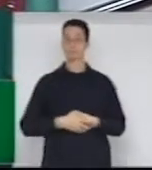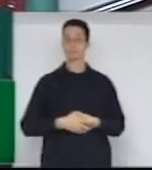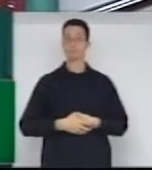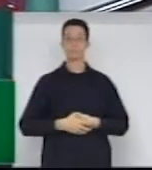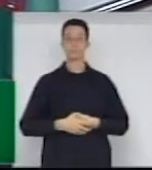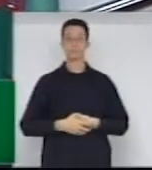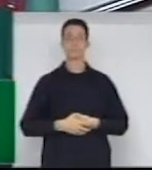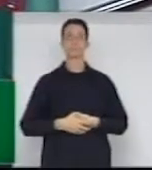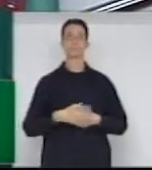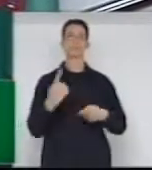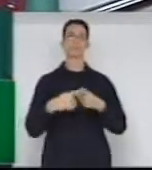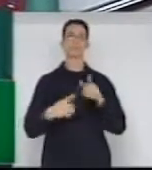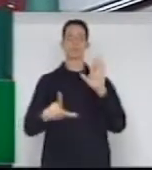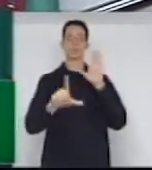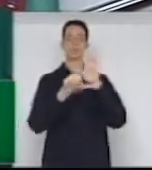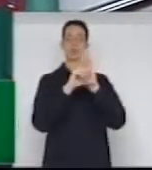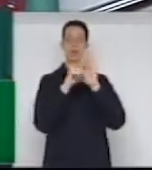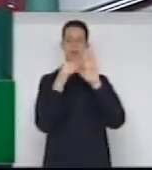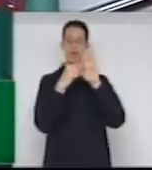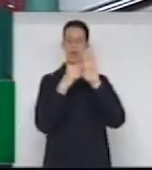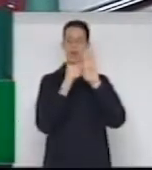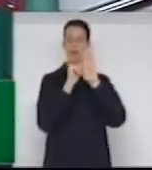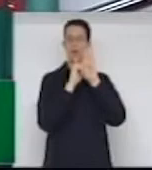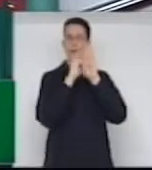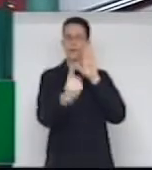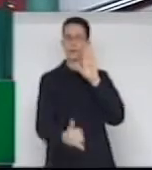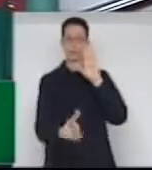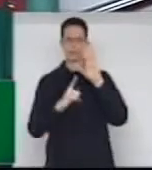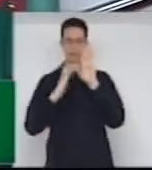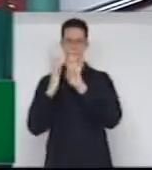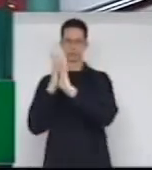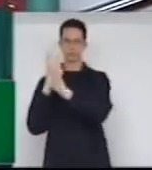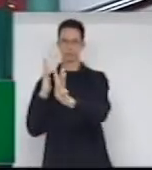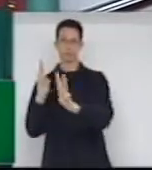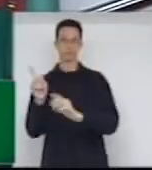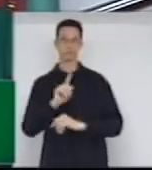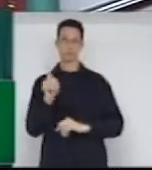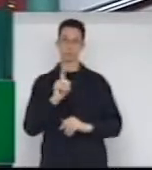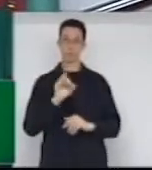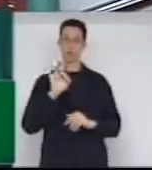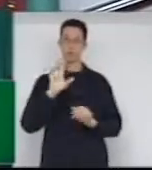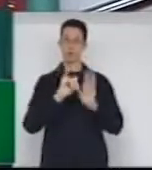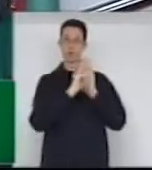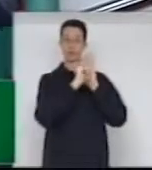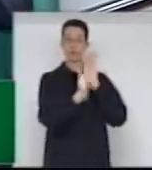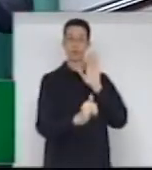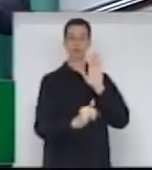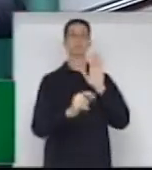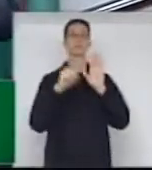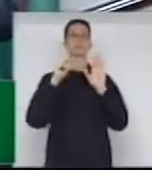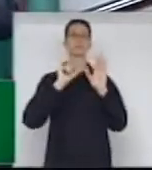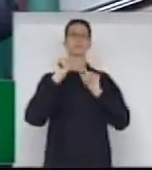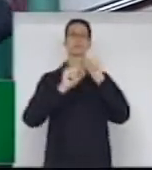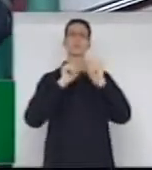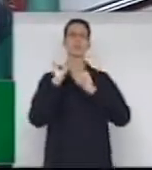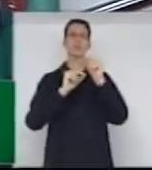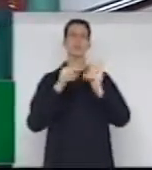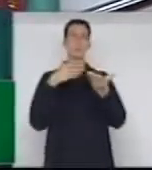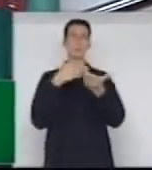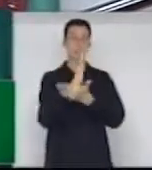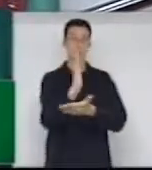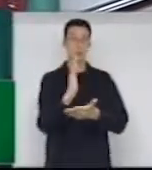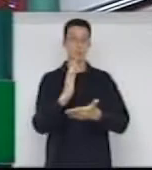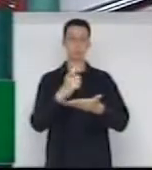Porque a lei não fala na reserva. A lei fala quem passou no concurso. E, automaticamente, dos